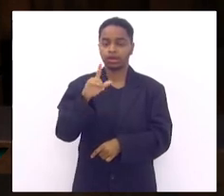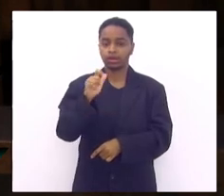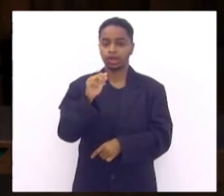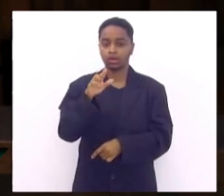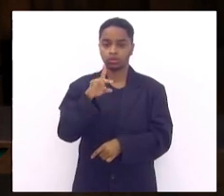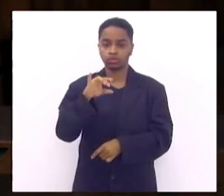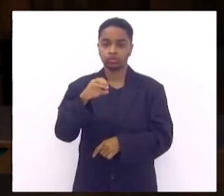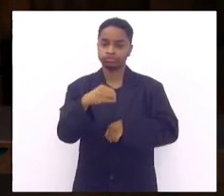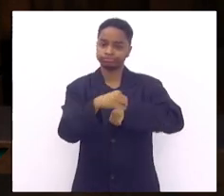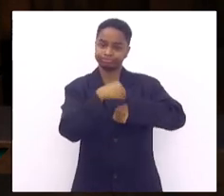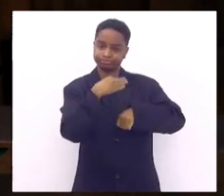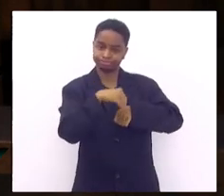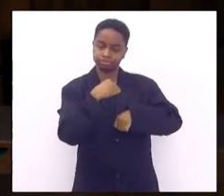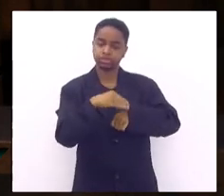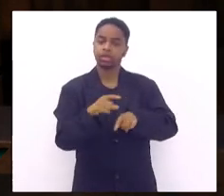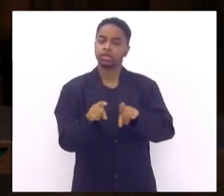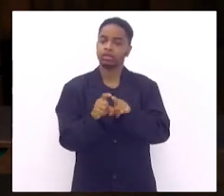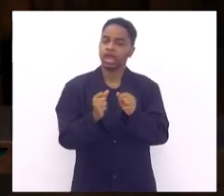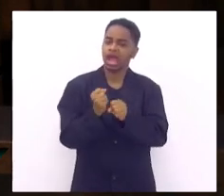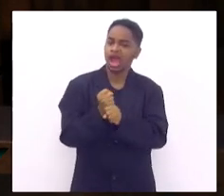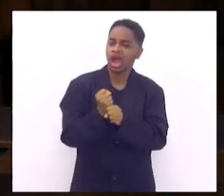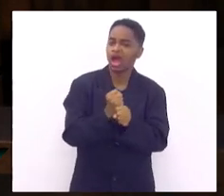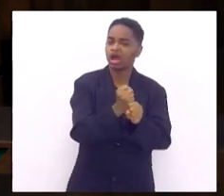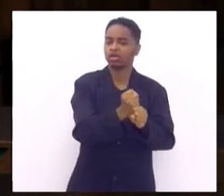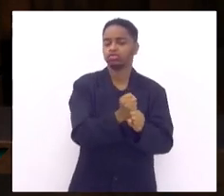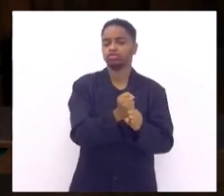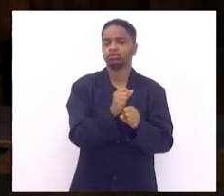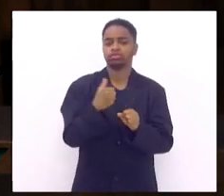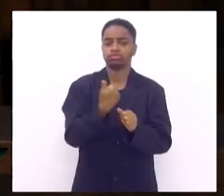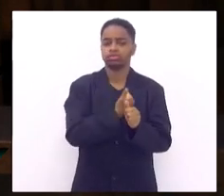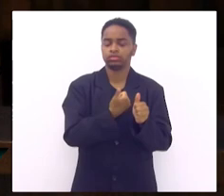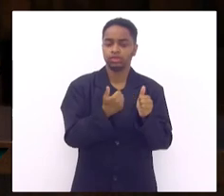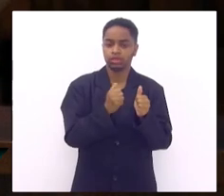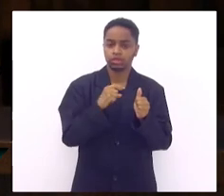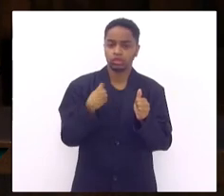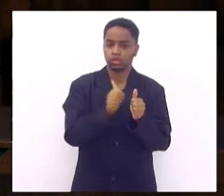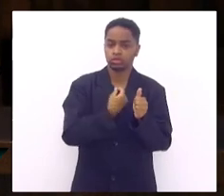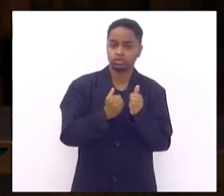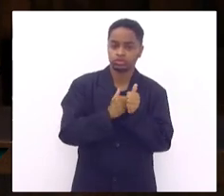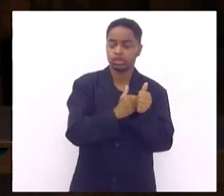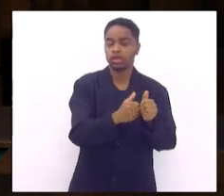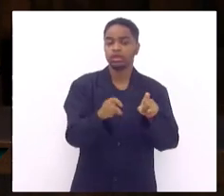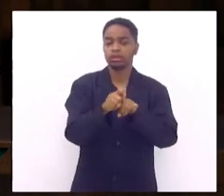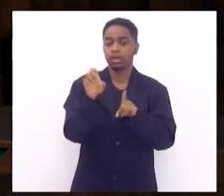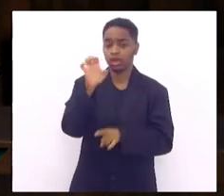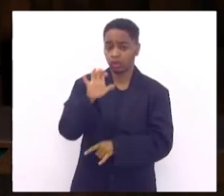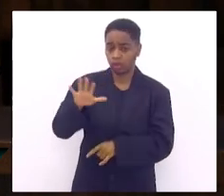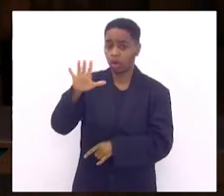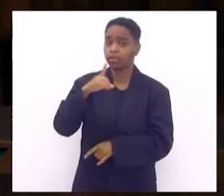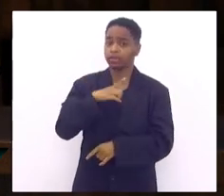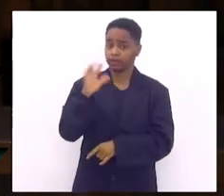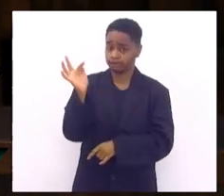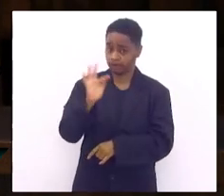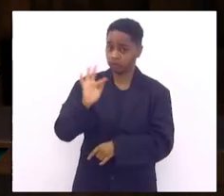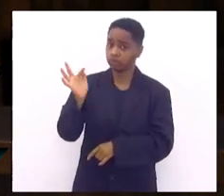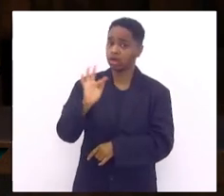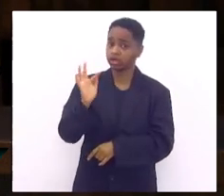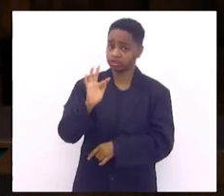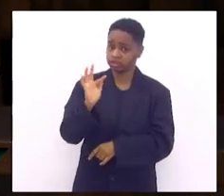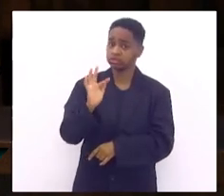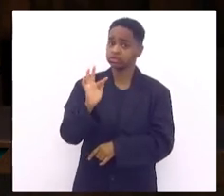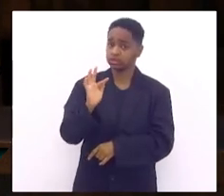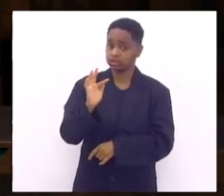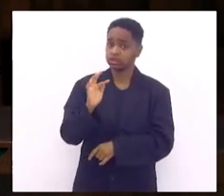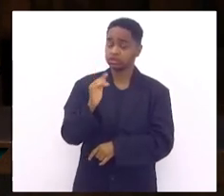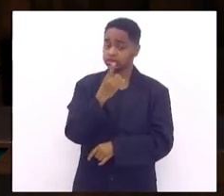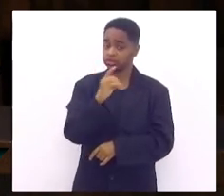muitos anos seguidos na Europa o podólogo é de nível superior há mais de um século